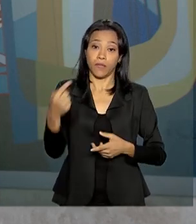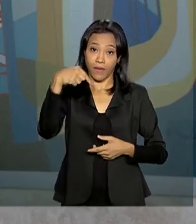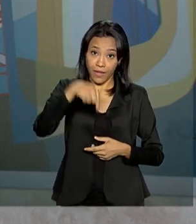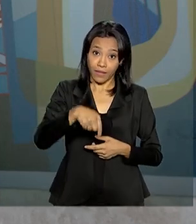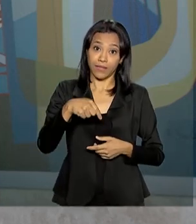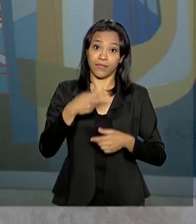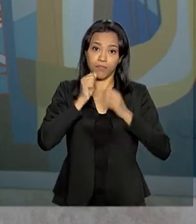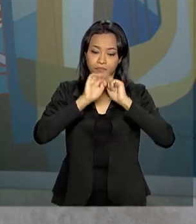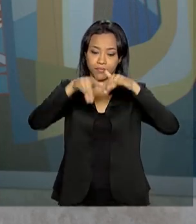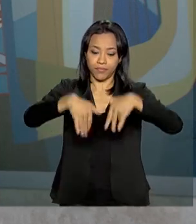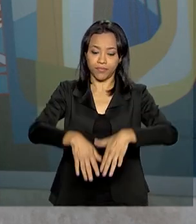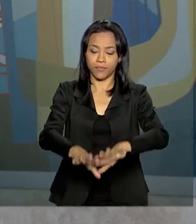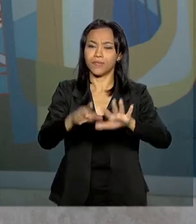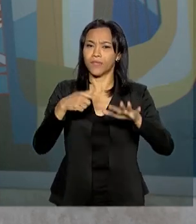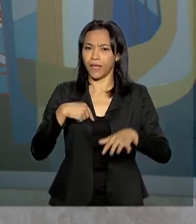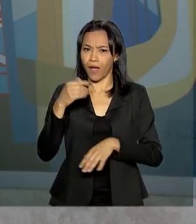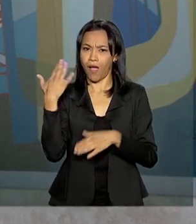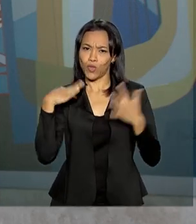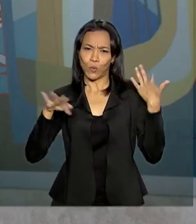sucesso entre os turistas.